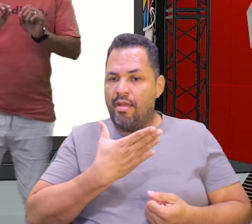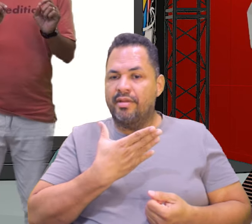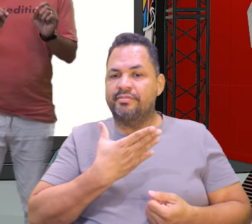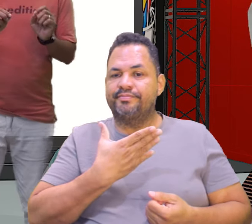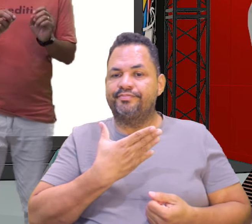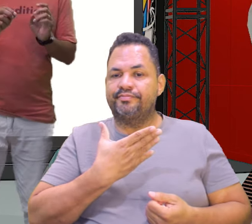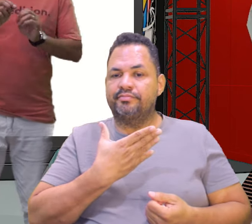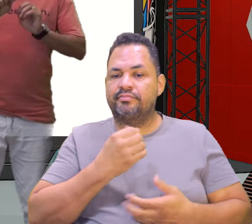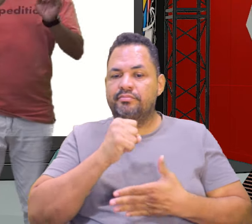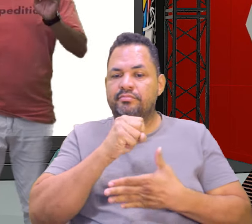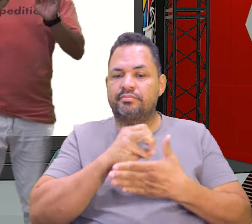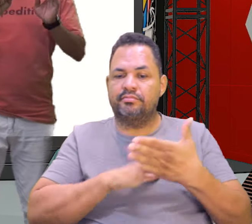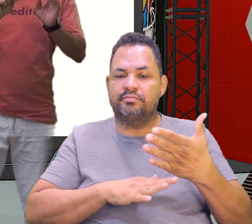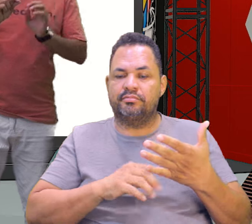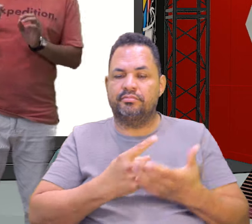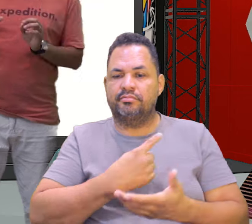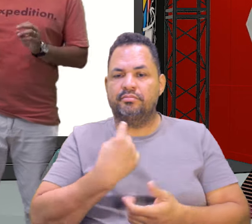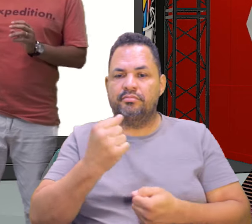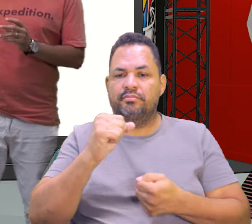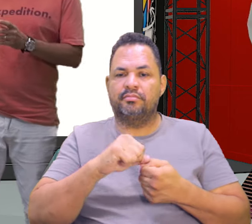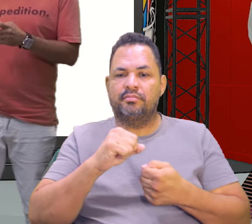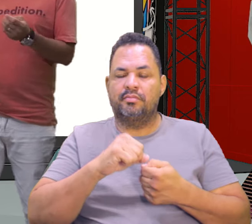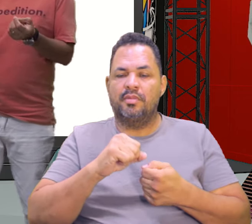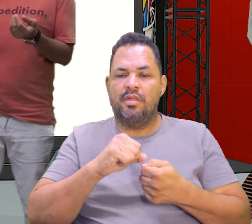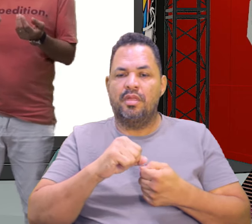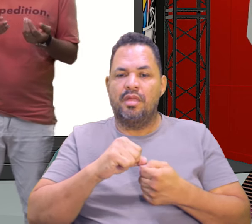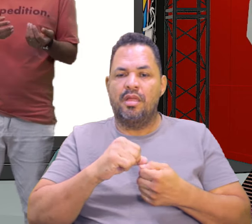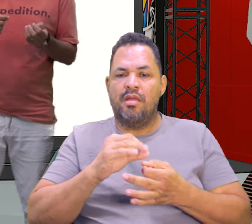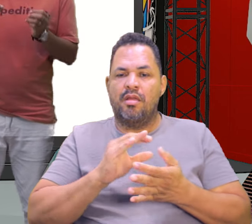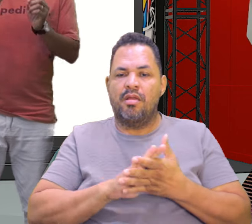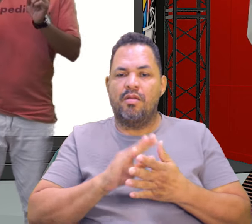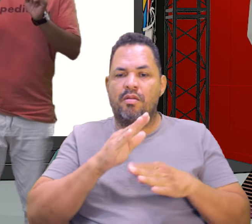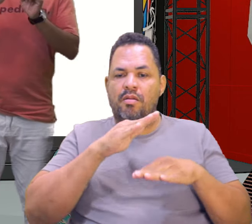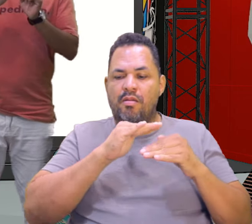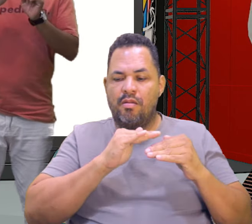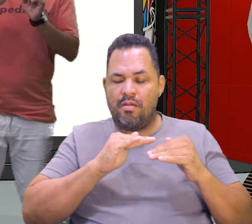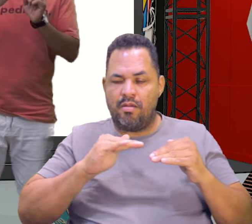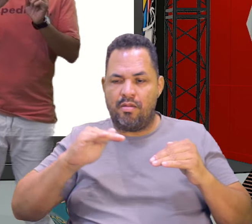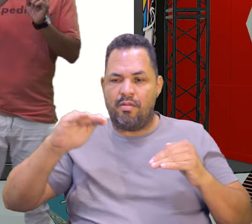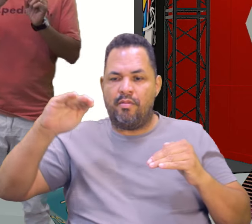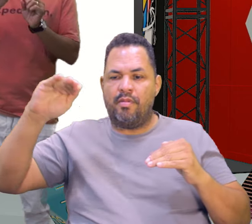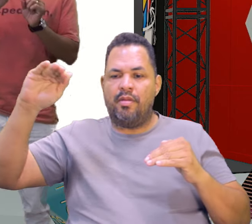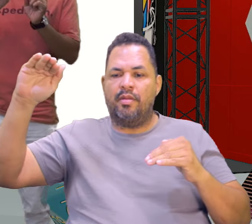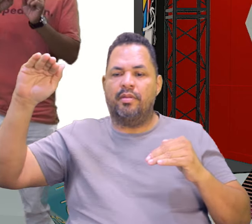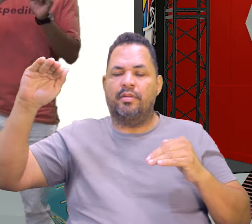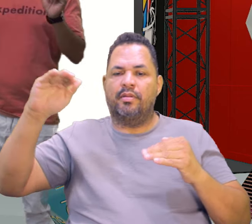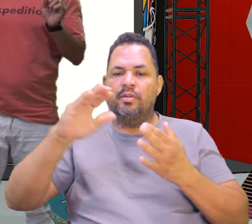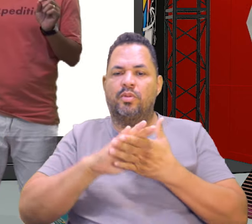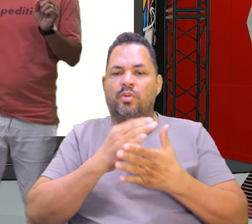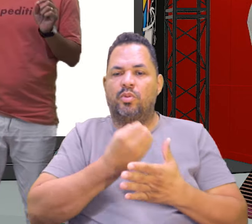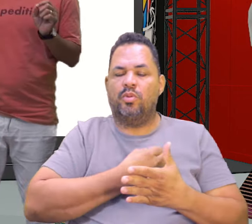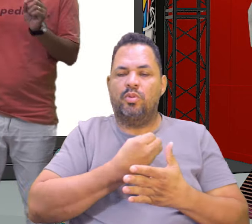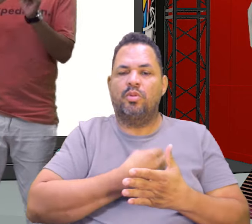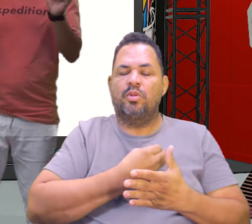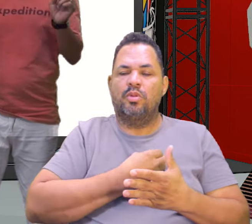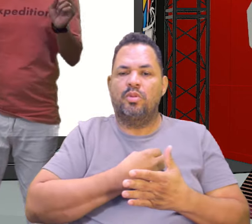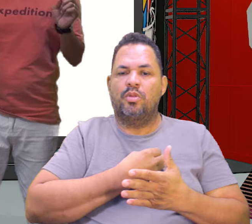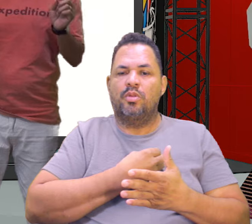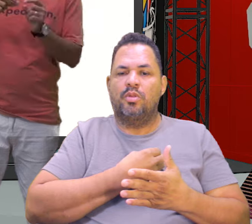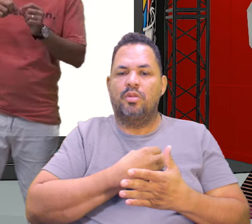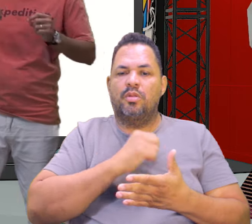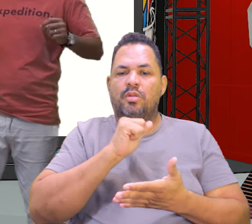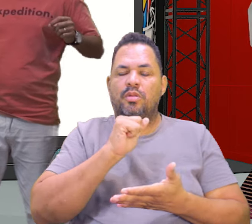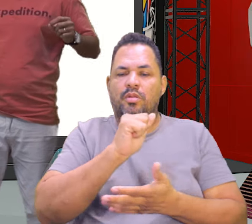com relação a uma questão que nós fizemos lá, a mediana, e ao invés de colocar... Na aula 23, né? O número de alunos, das